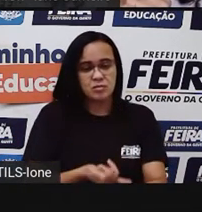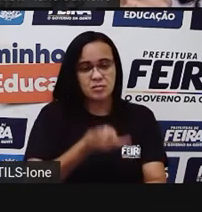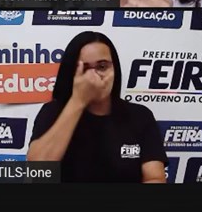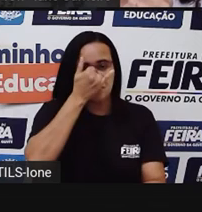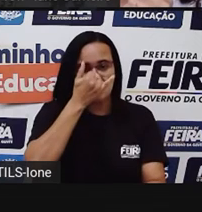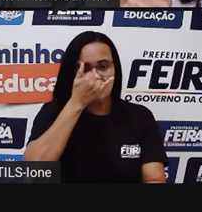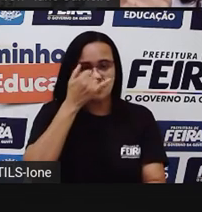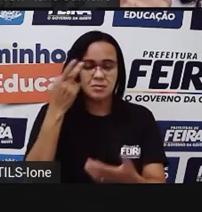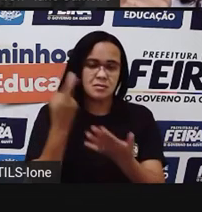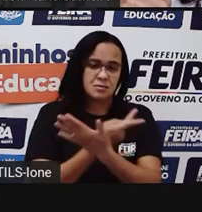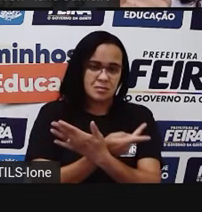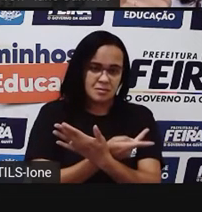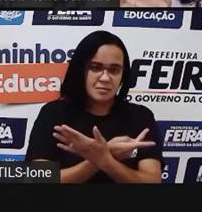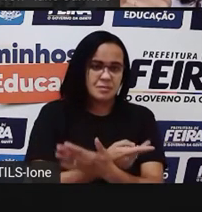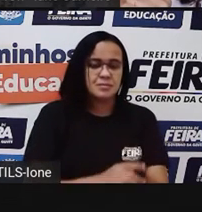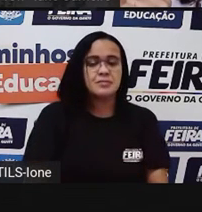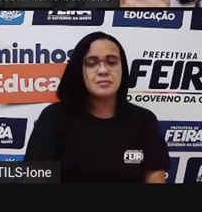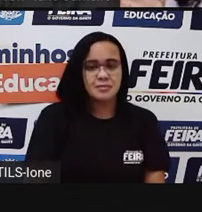Não é.